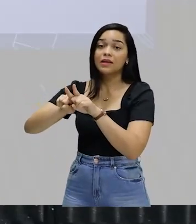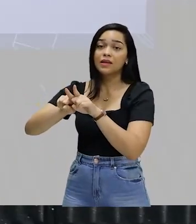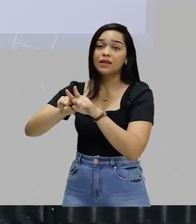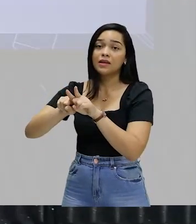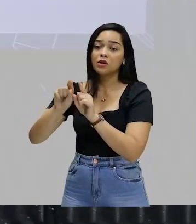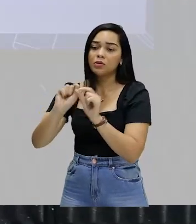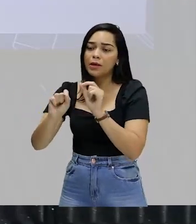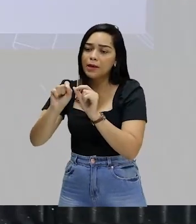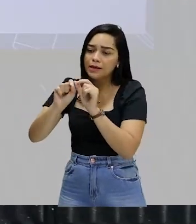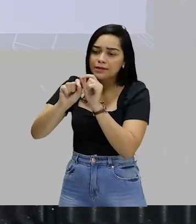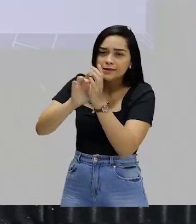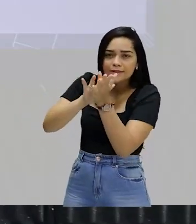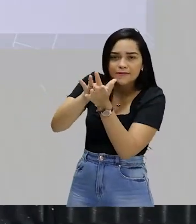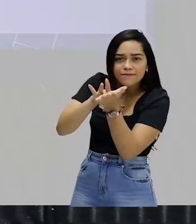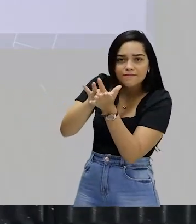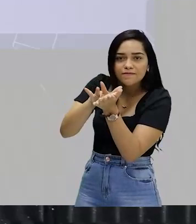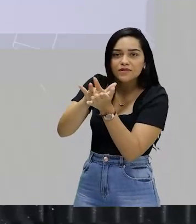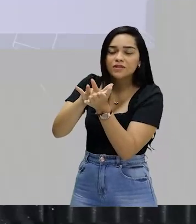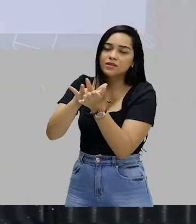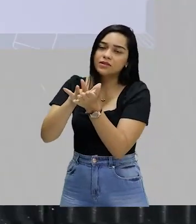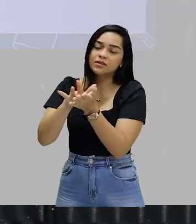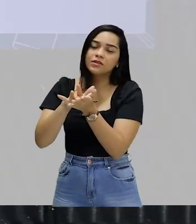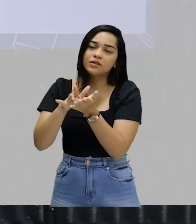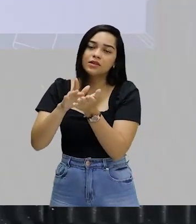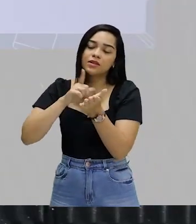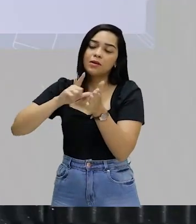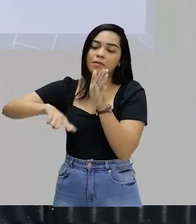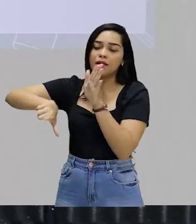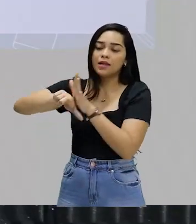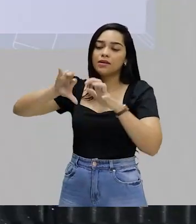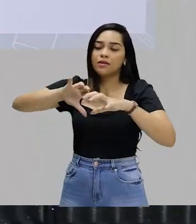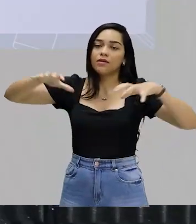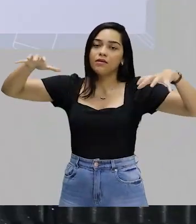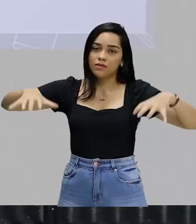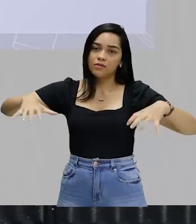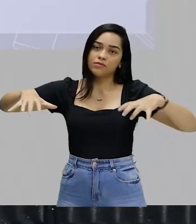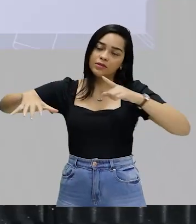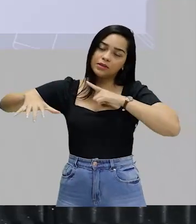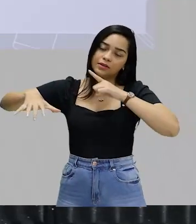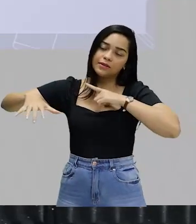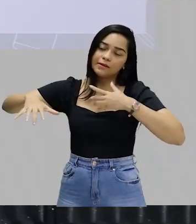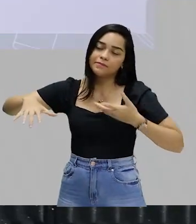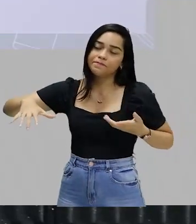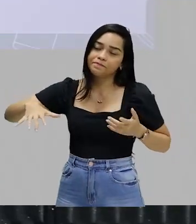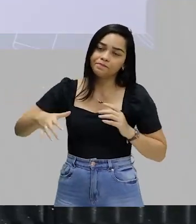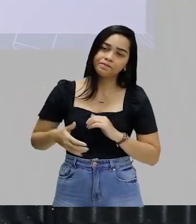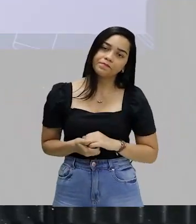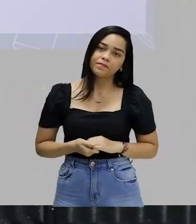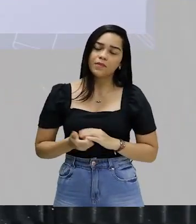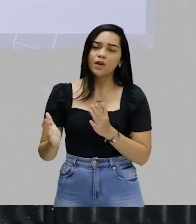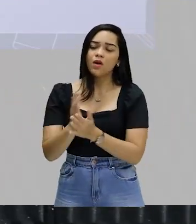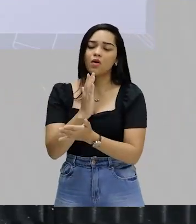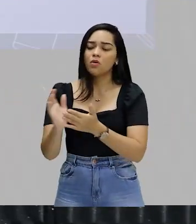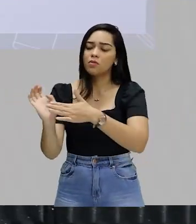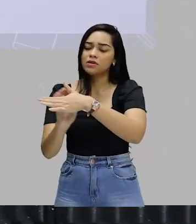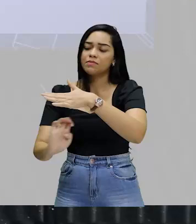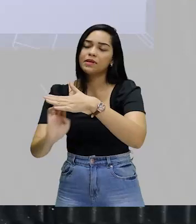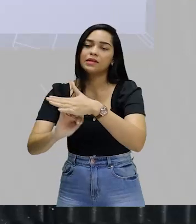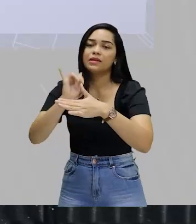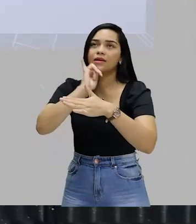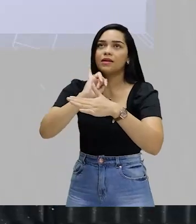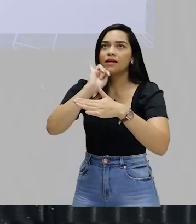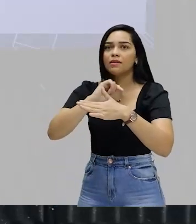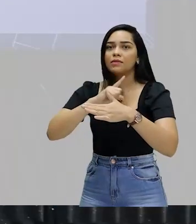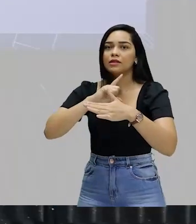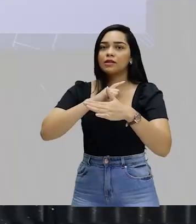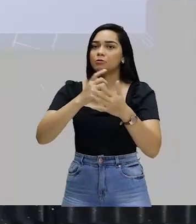maneira velada, mesmo sem a existência de uma lei de segregação ou uma lei segregacionista. Então, algumas empresas, por exemplo,